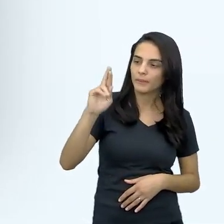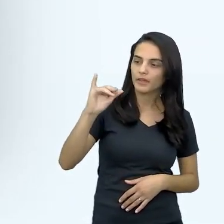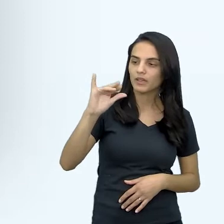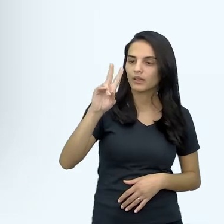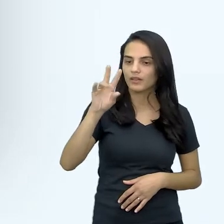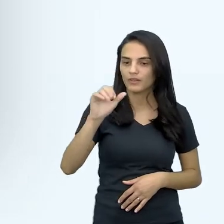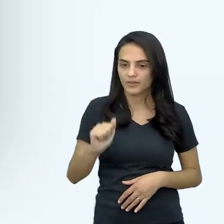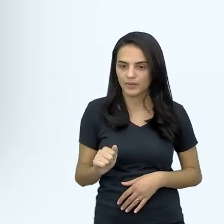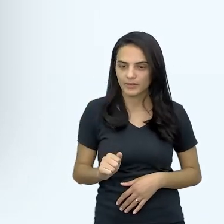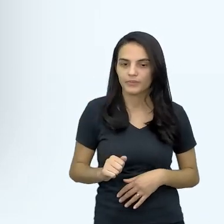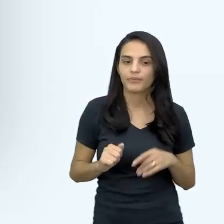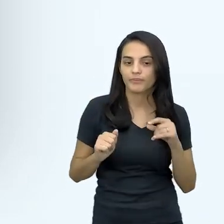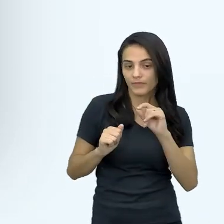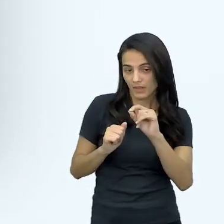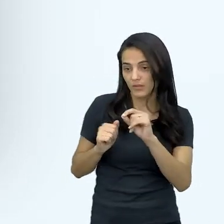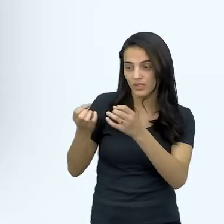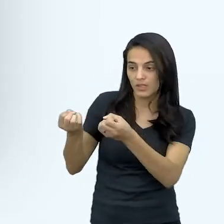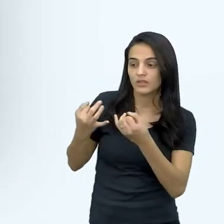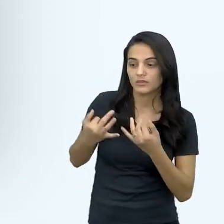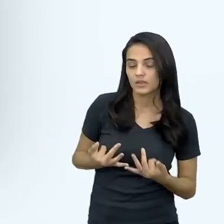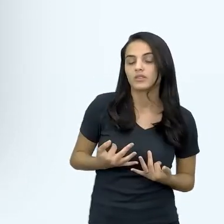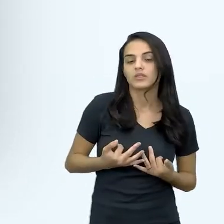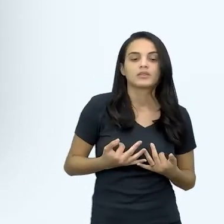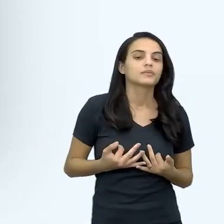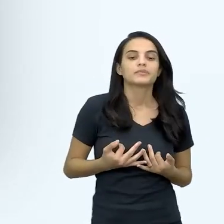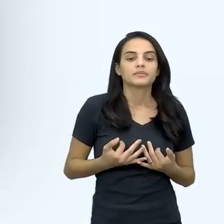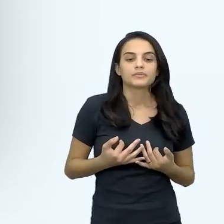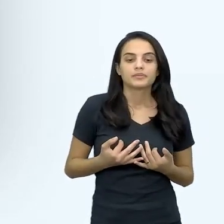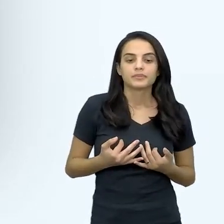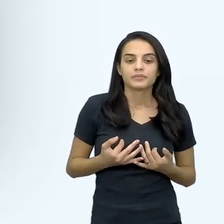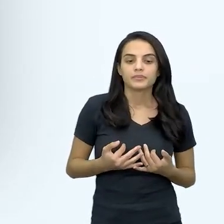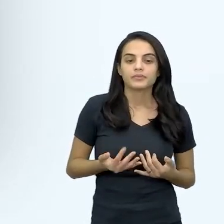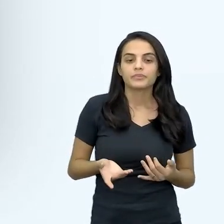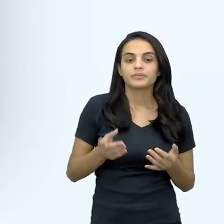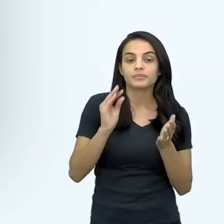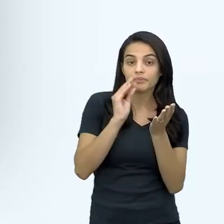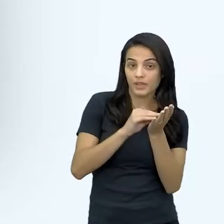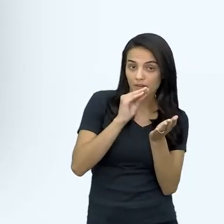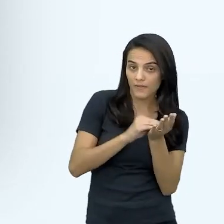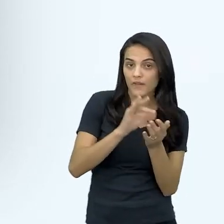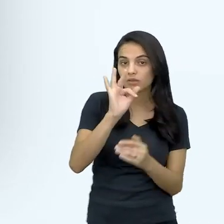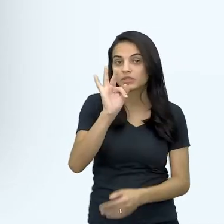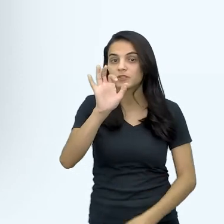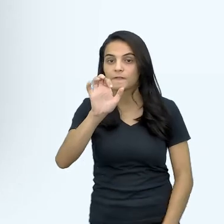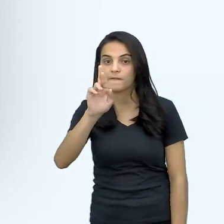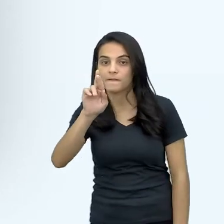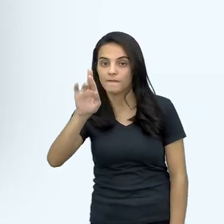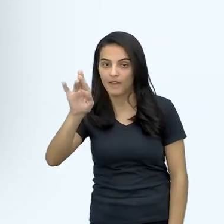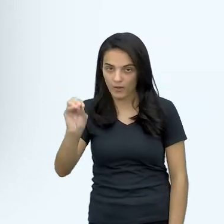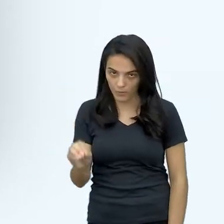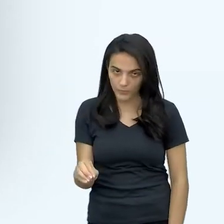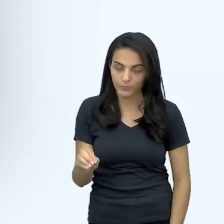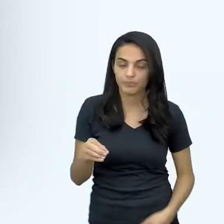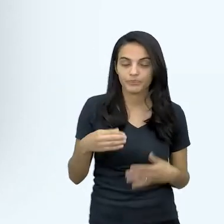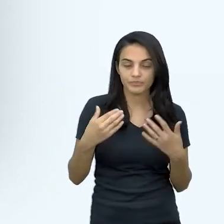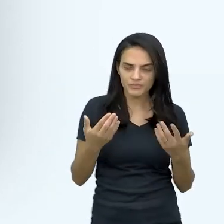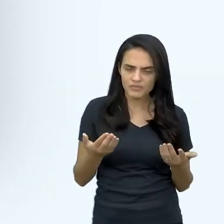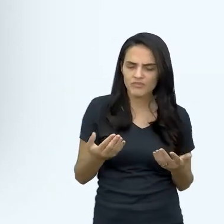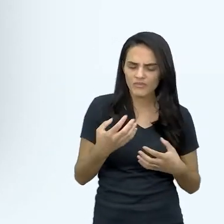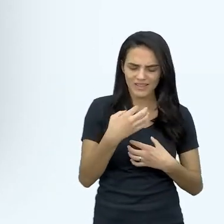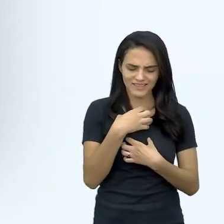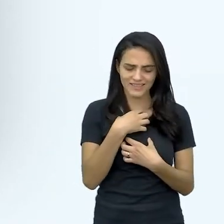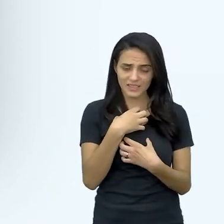né, como você estava relatando, que é pela deficiência de ferro, né, e justamente esses